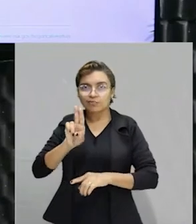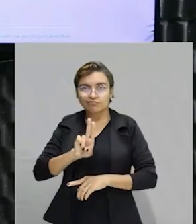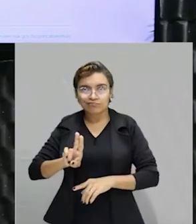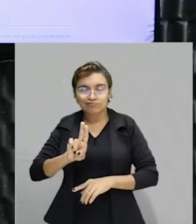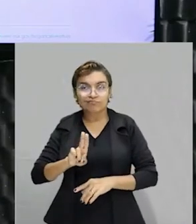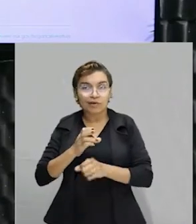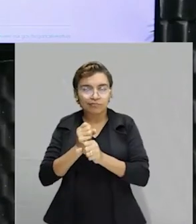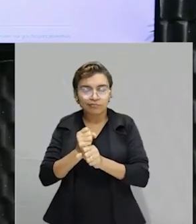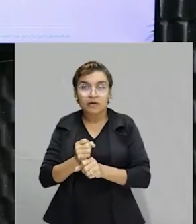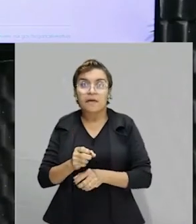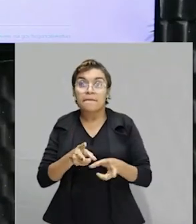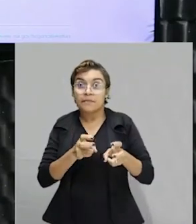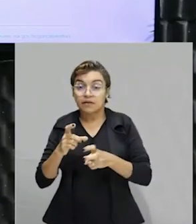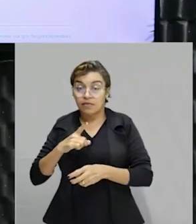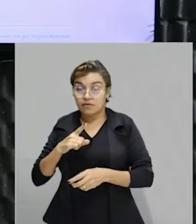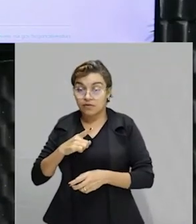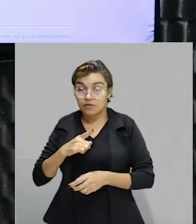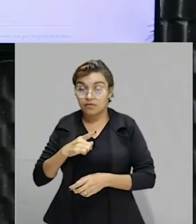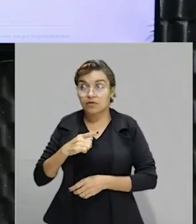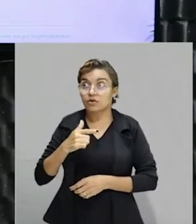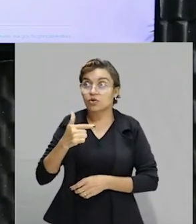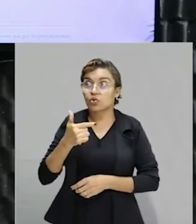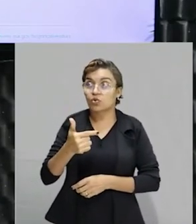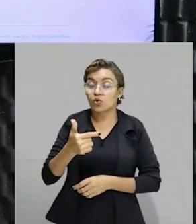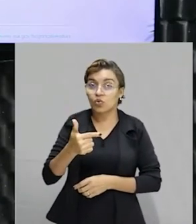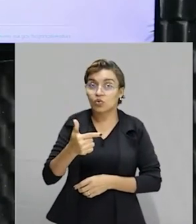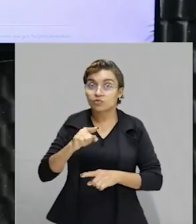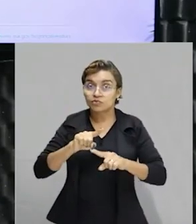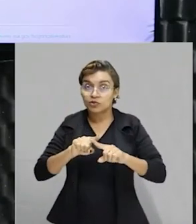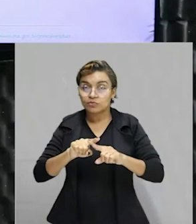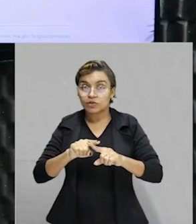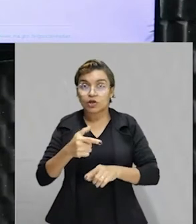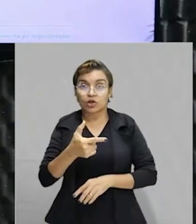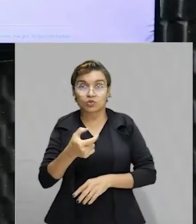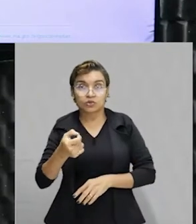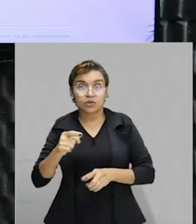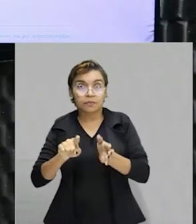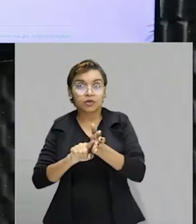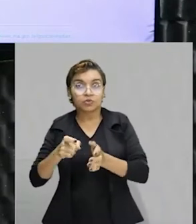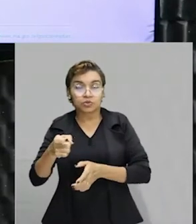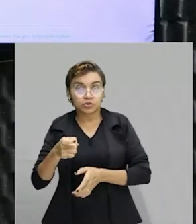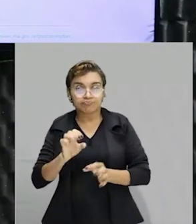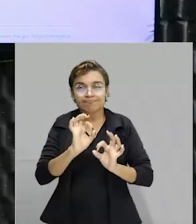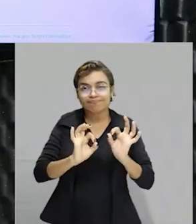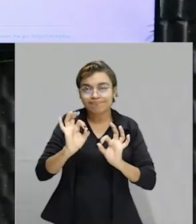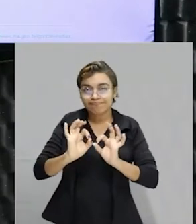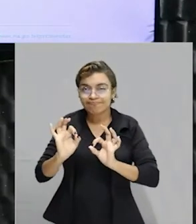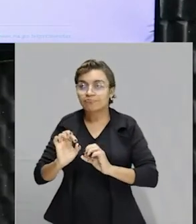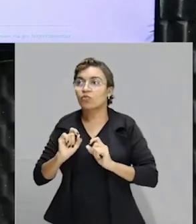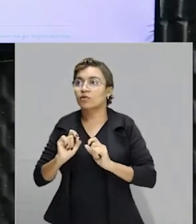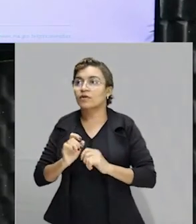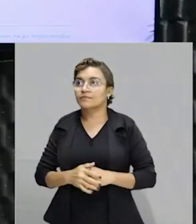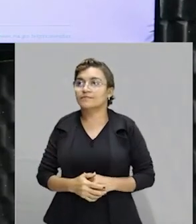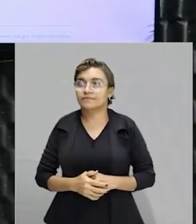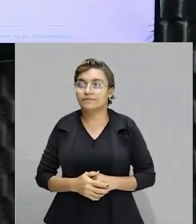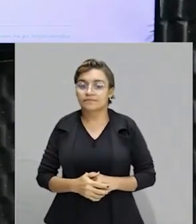Perceba que bem aqui, ó, eu tenho 2 que multiplica o termo 200 menos X. Então, montando essa multiplicação, desenvolvendo, na verdade, eu vou ficar